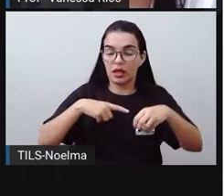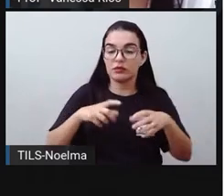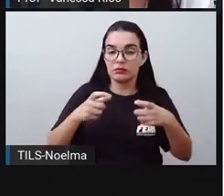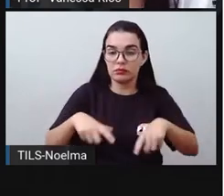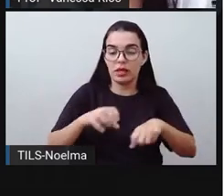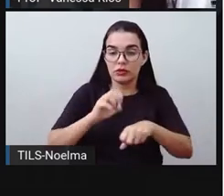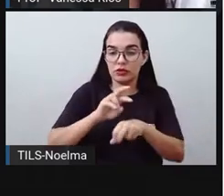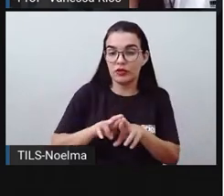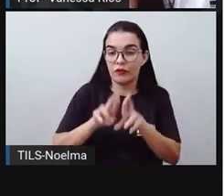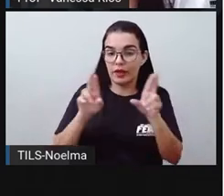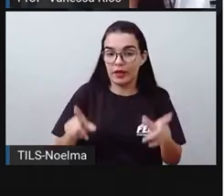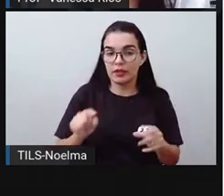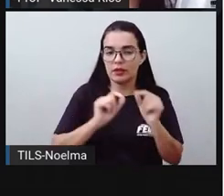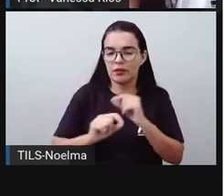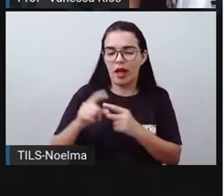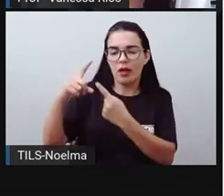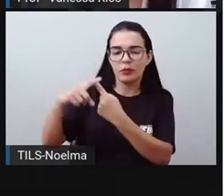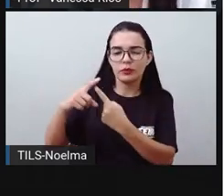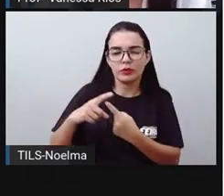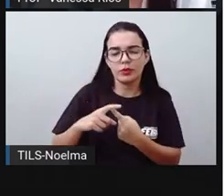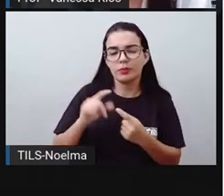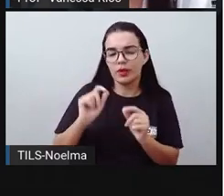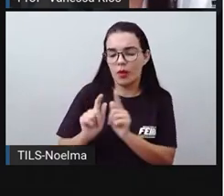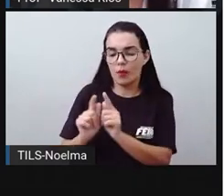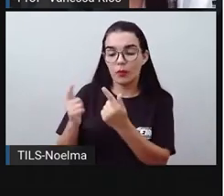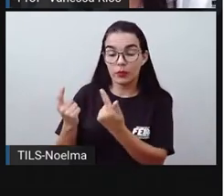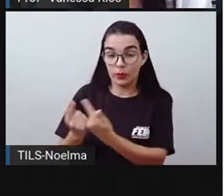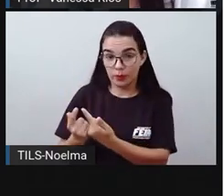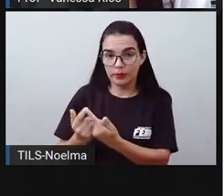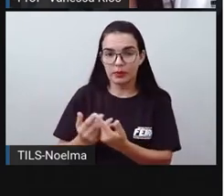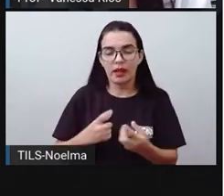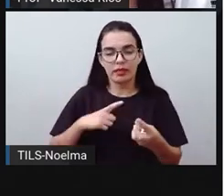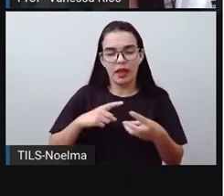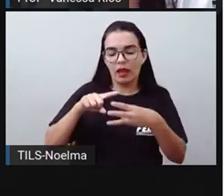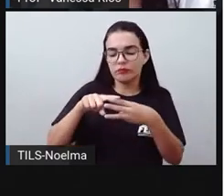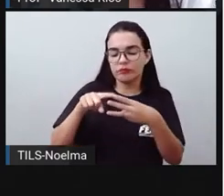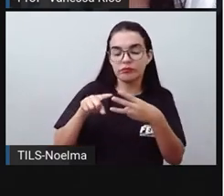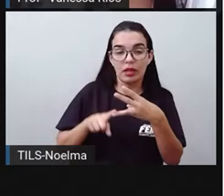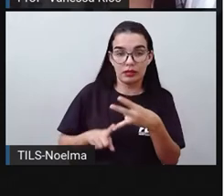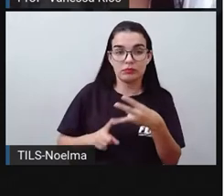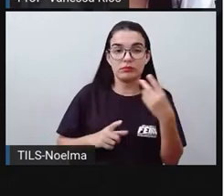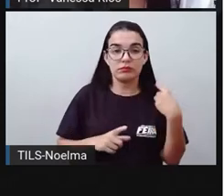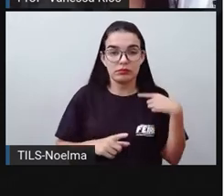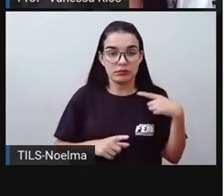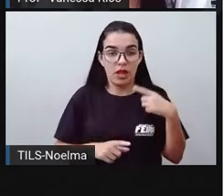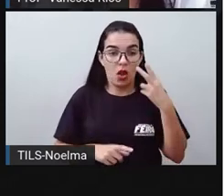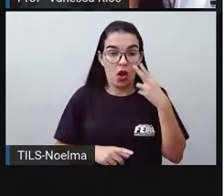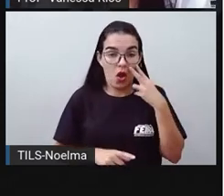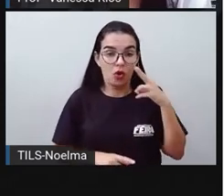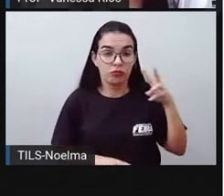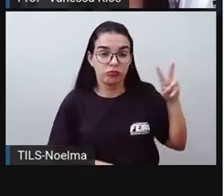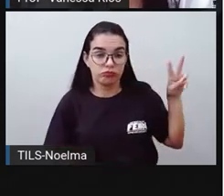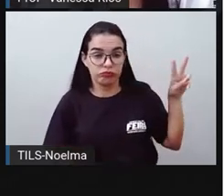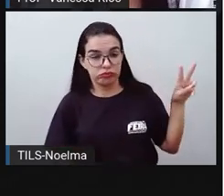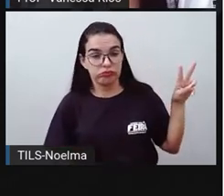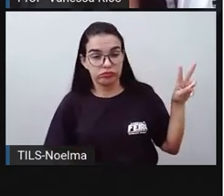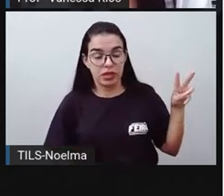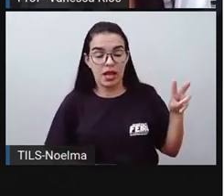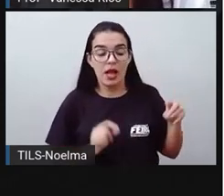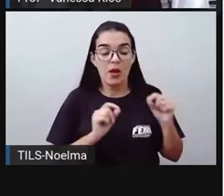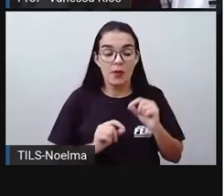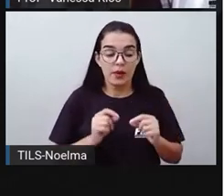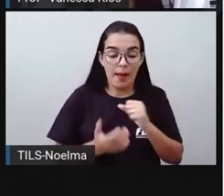as categorias dos meios de transporte são divididas se baseando no espaço por onde esses